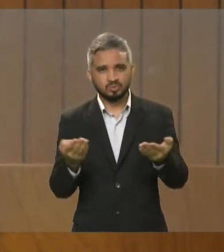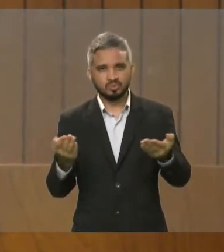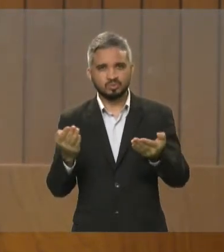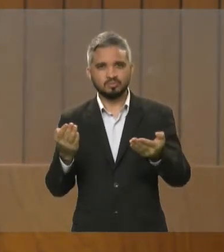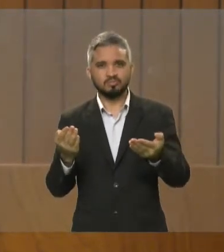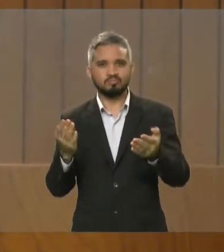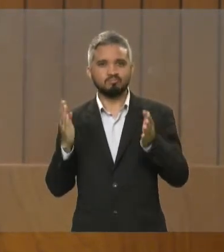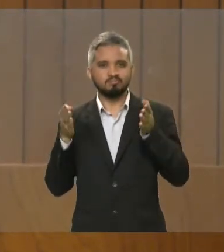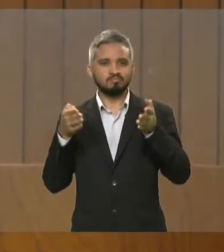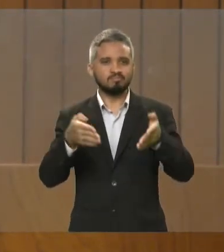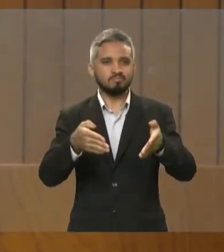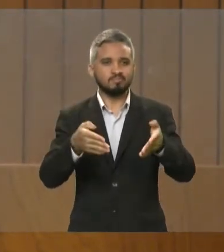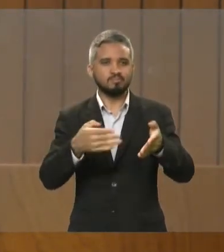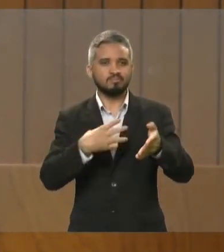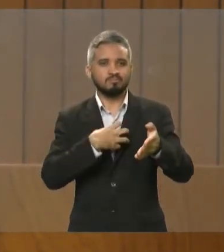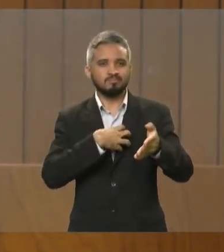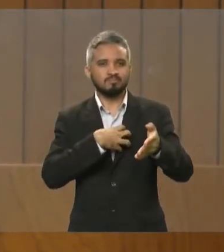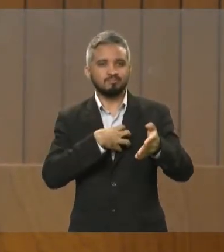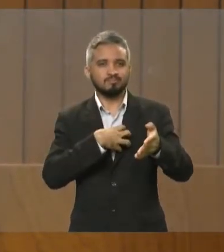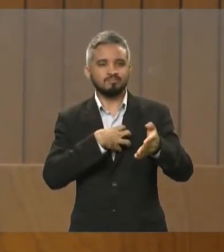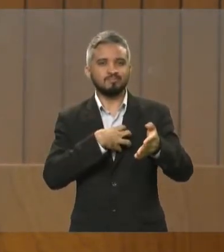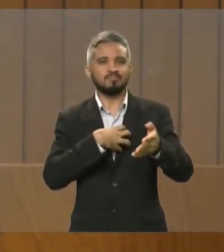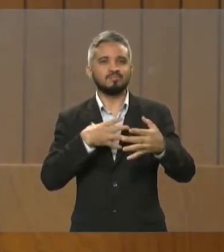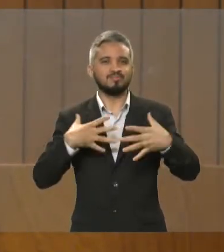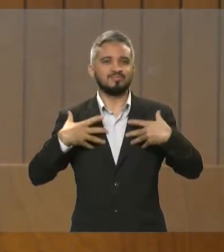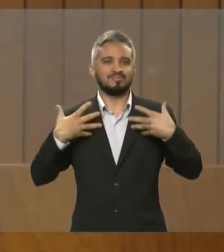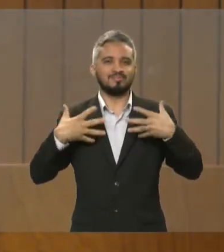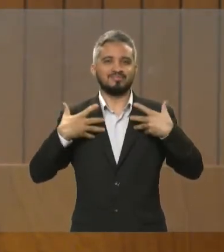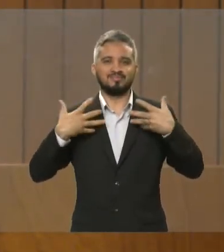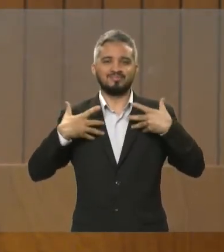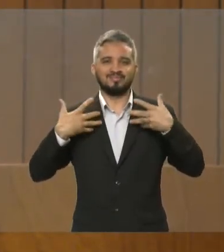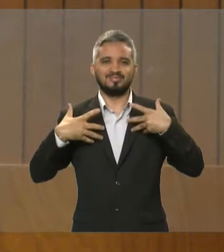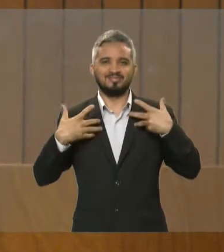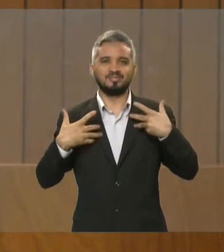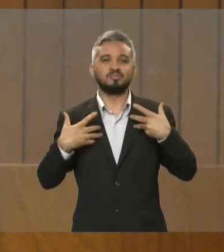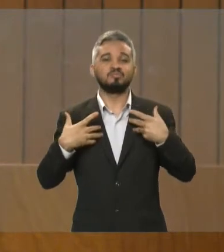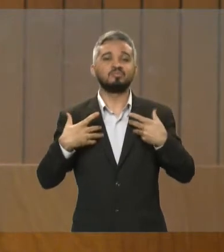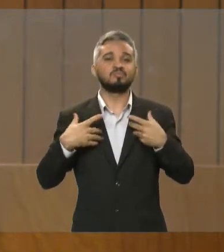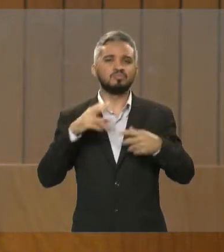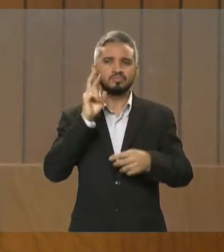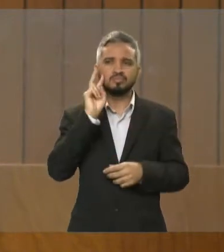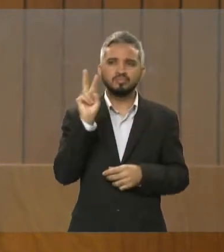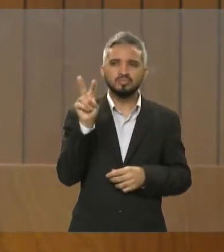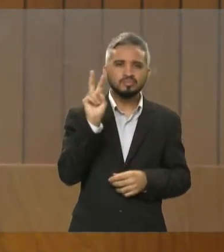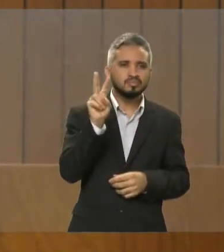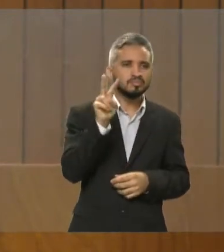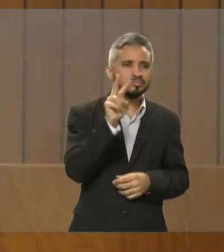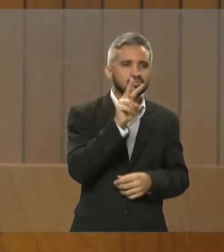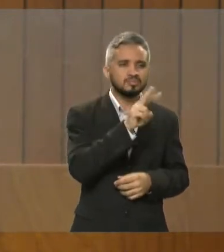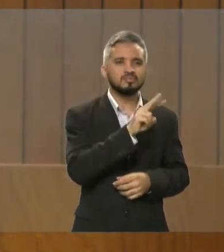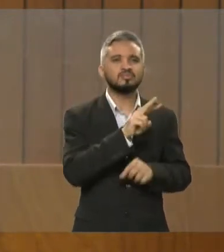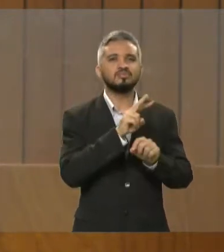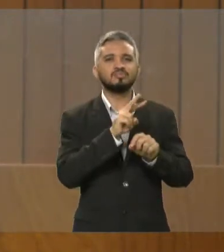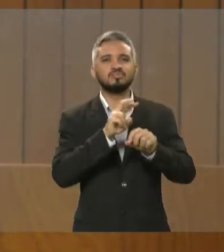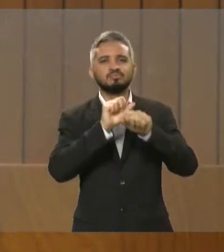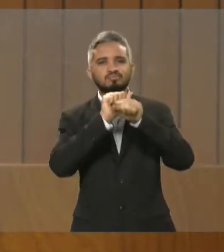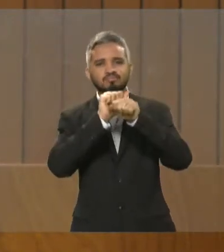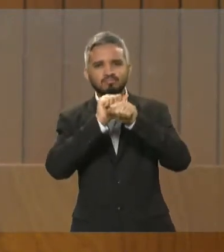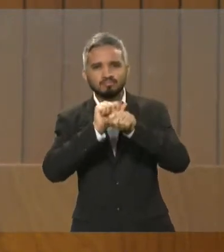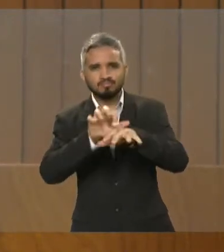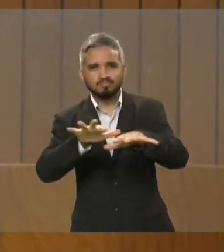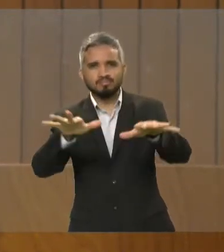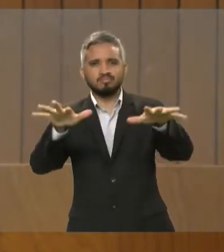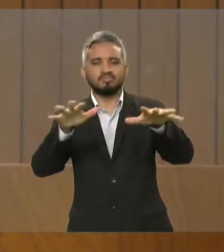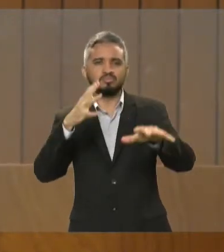esta campanha tão bonita deflagrada pela Assembleia, pelo